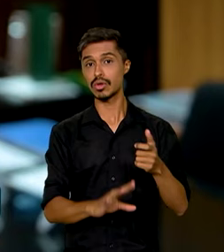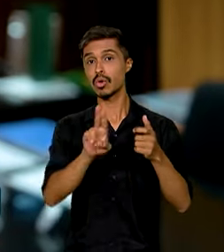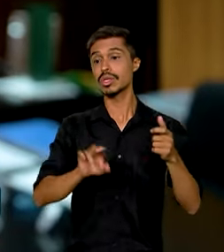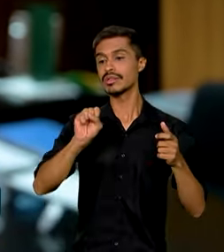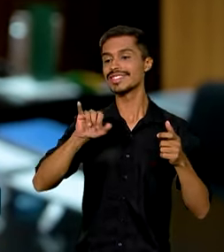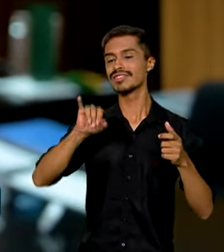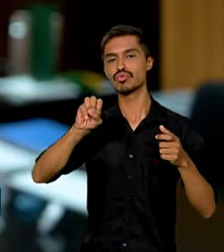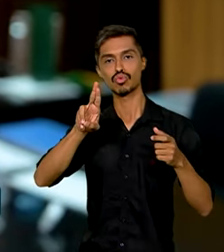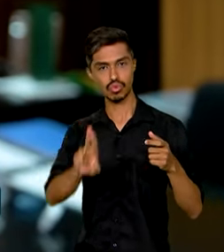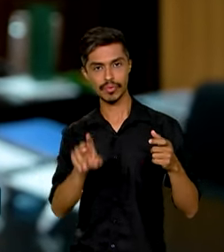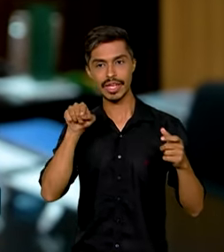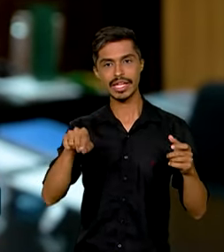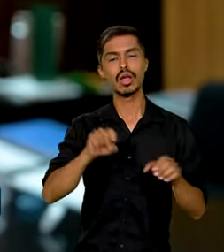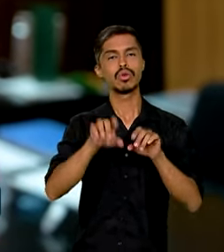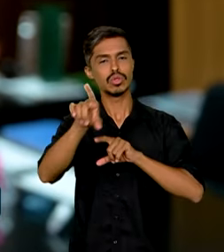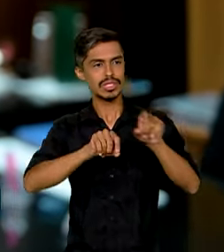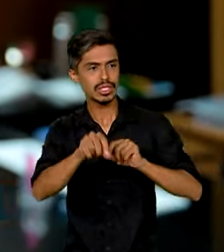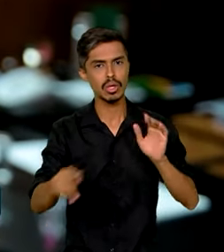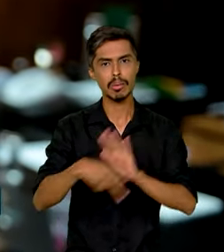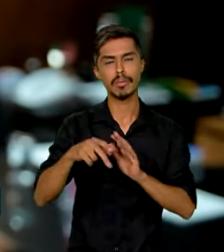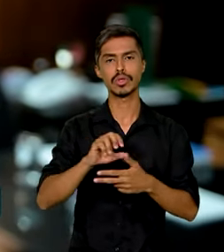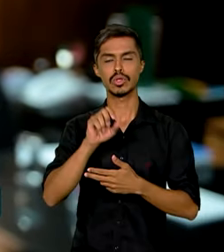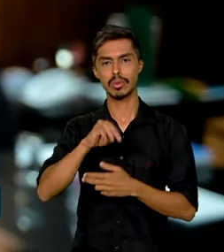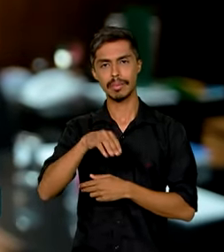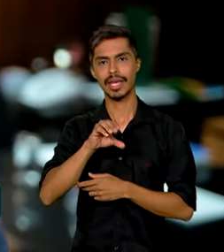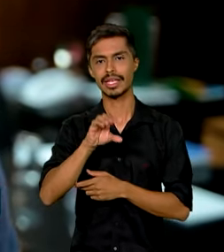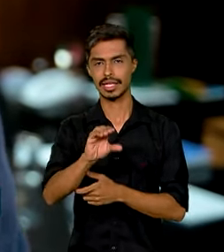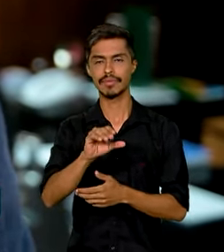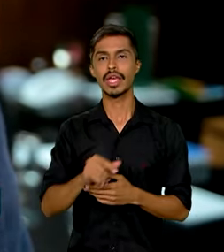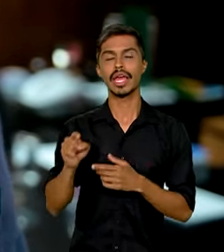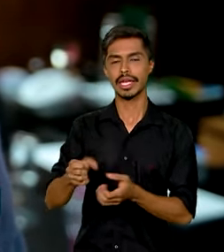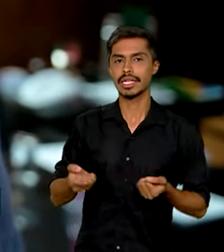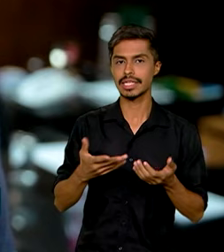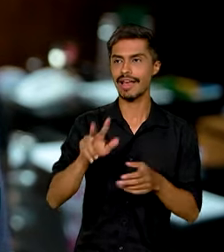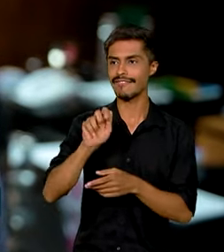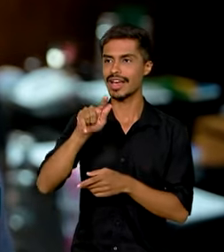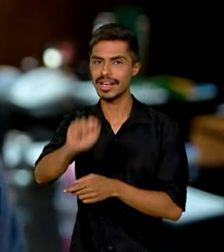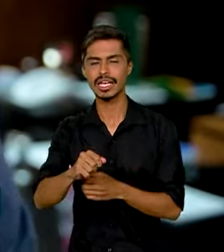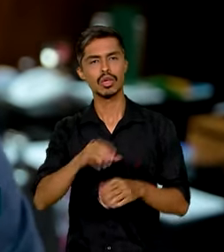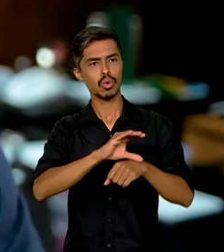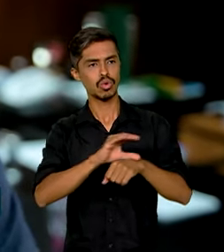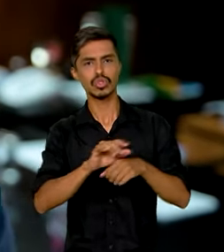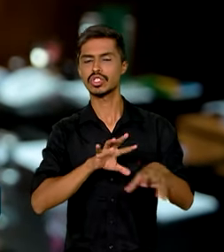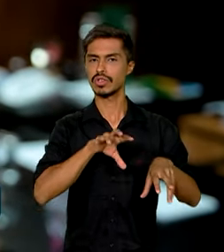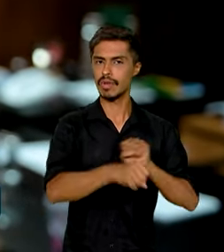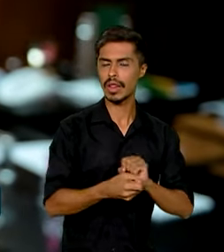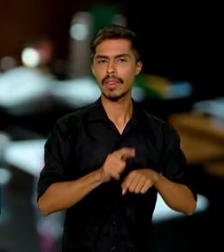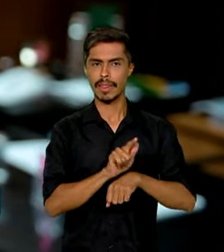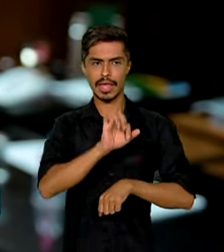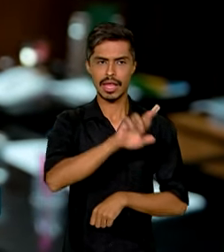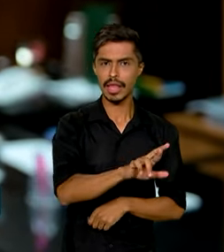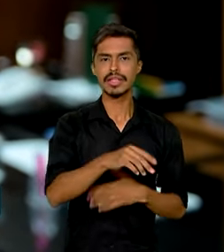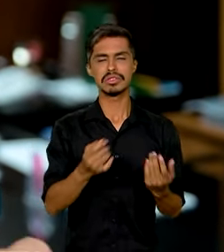do SISU, que é o Sistema de Seleção Unificada do MEC. Ele oferta vagas para cursos de graduação que atendem aos mais